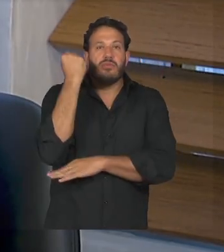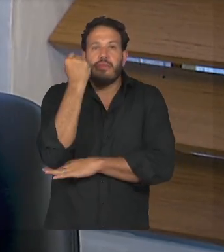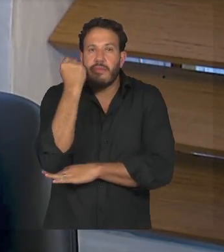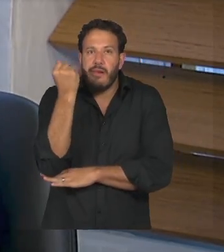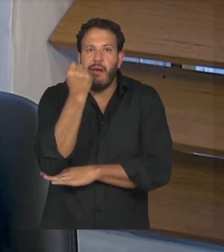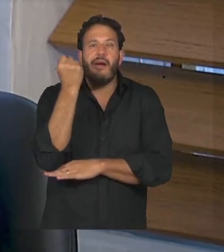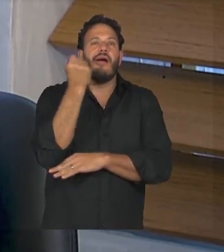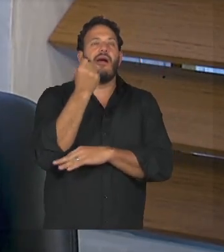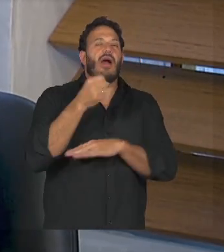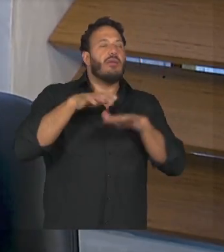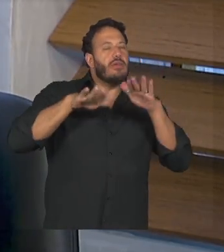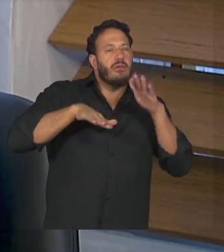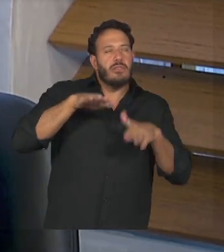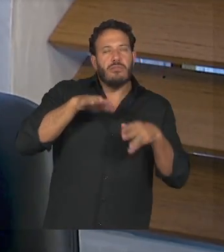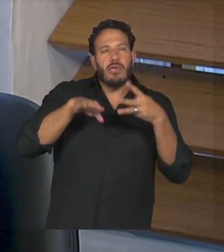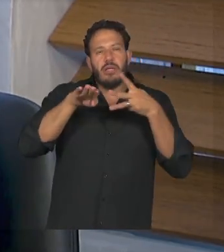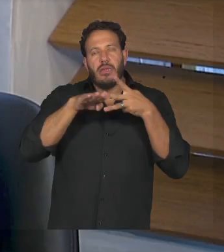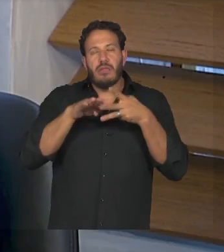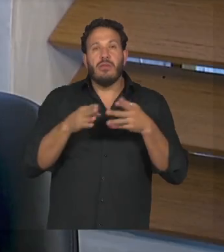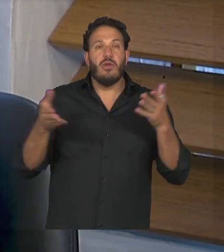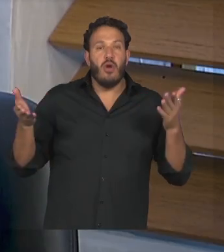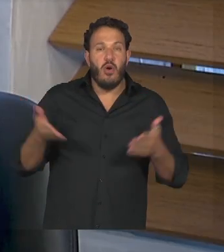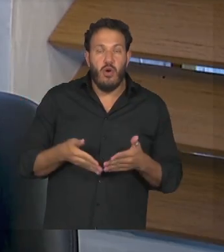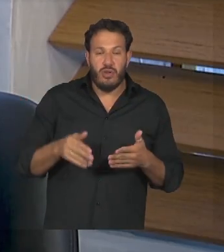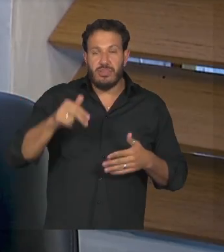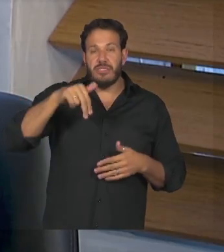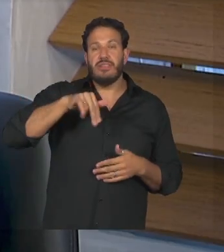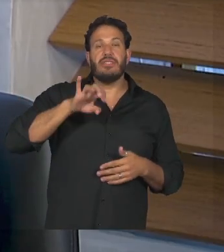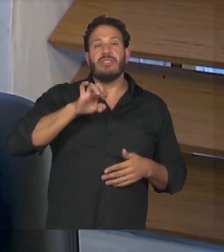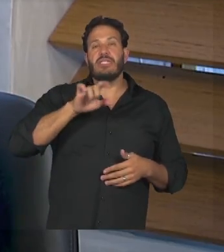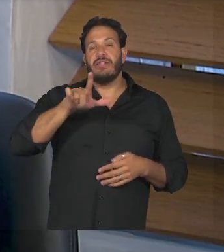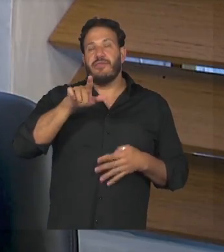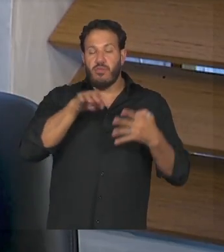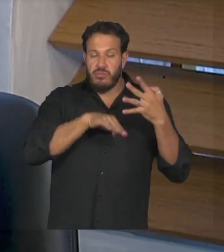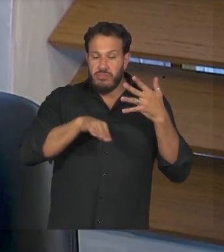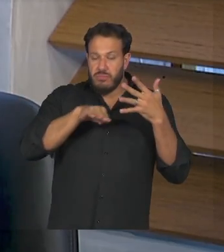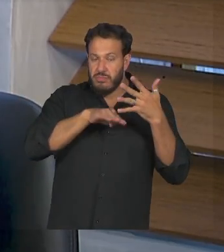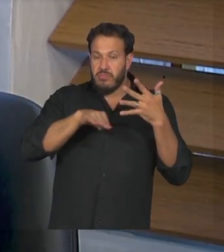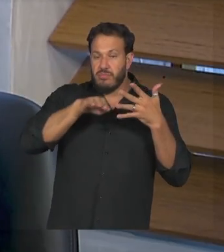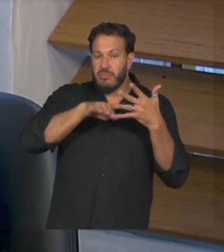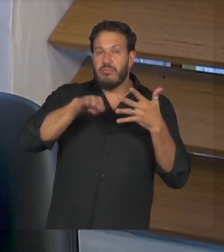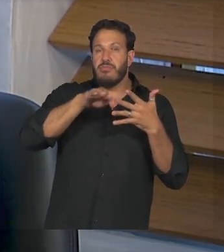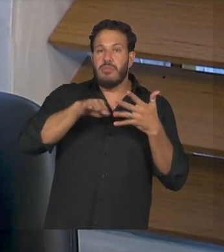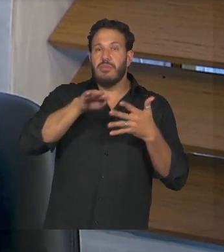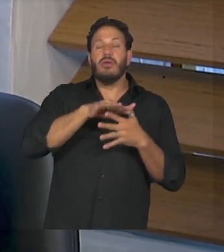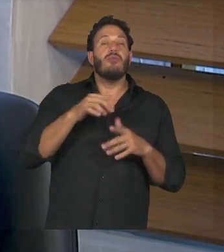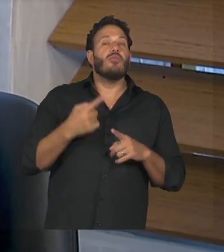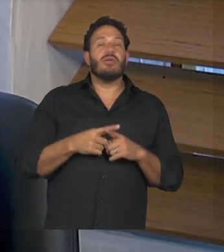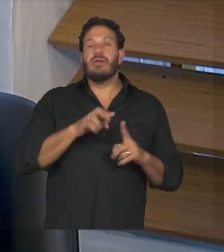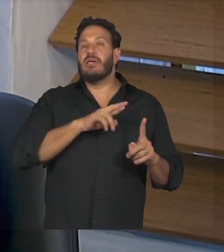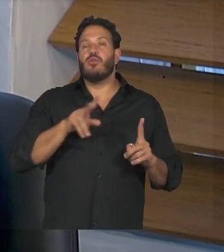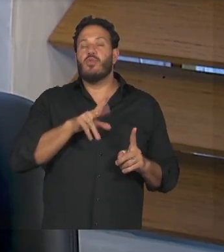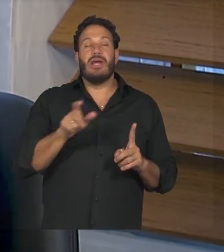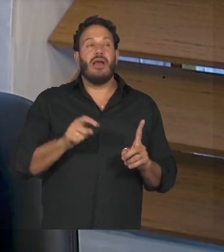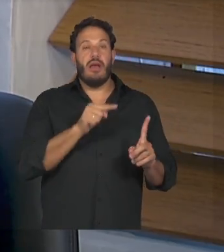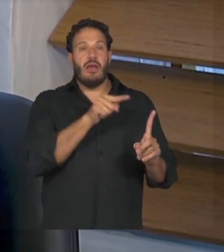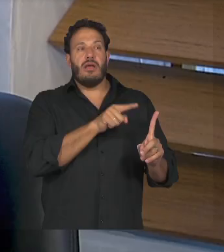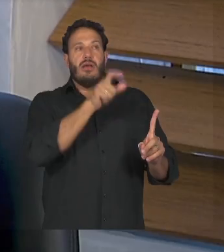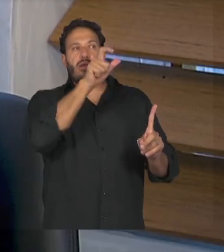médio e hoje a gente tem níveis de suporte porque a gente não define a pessoa